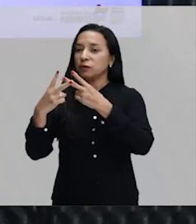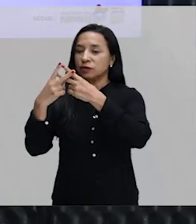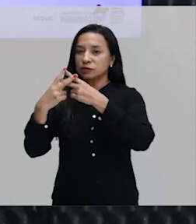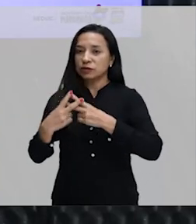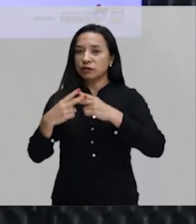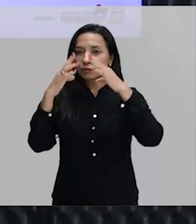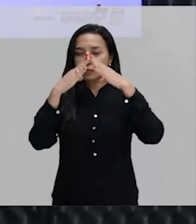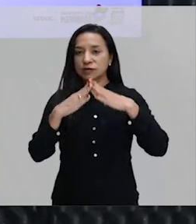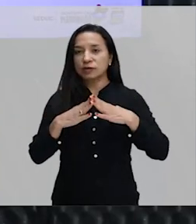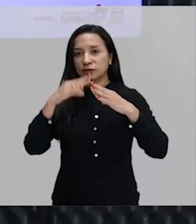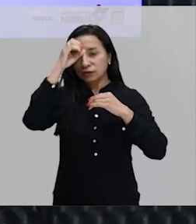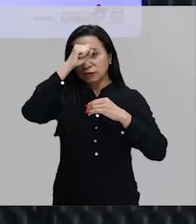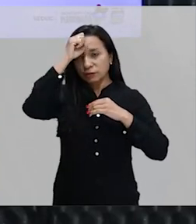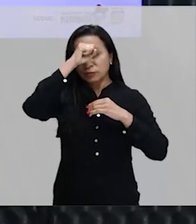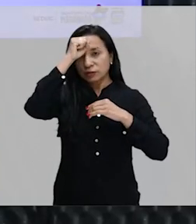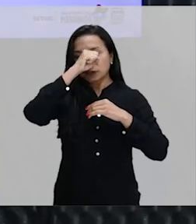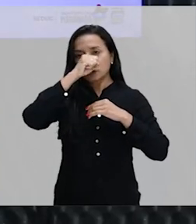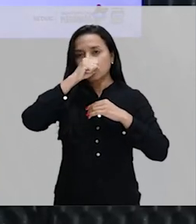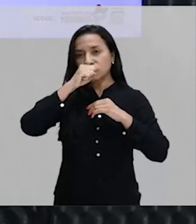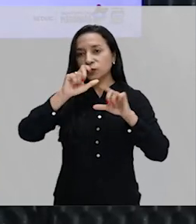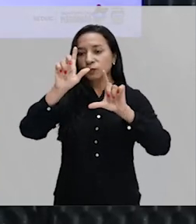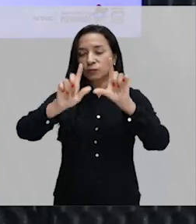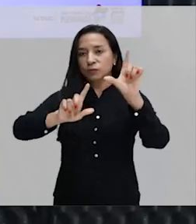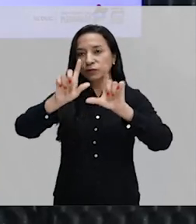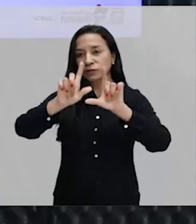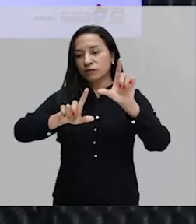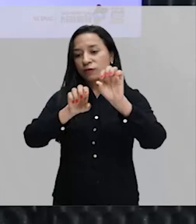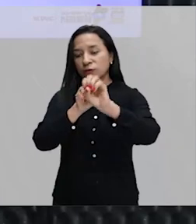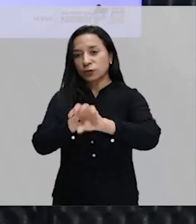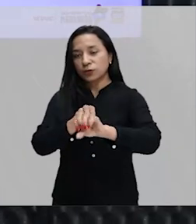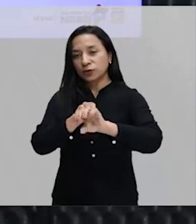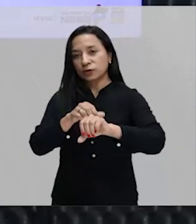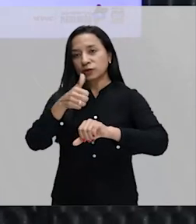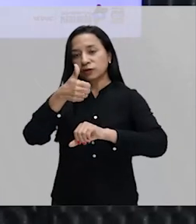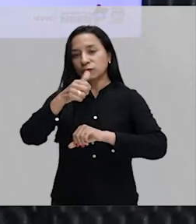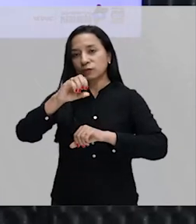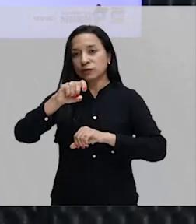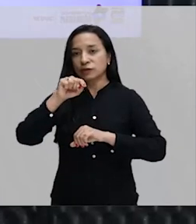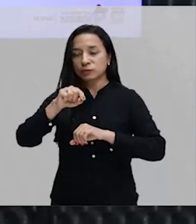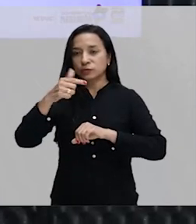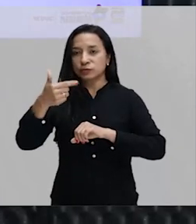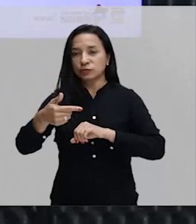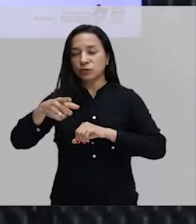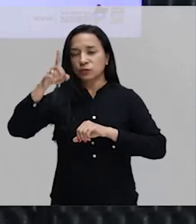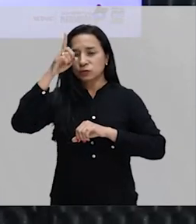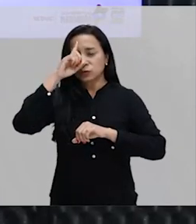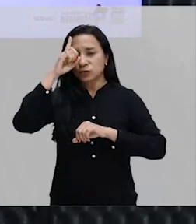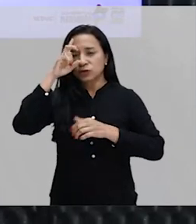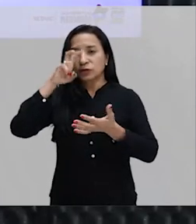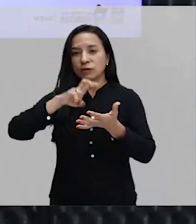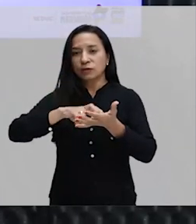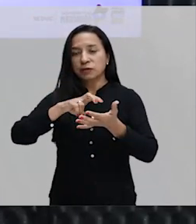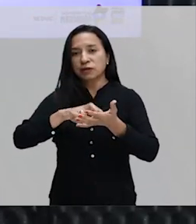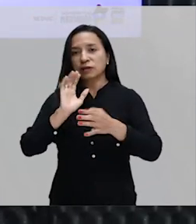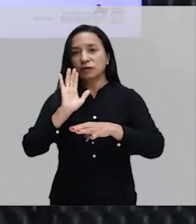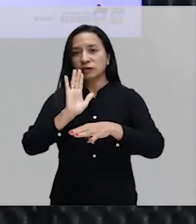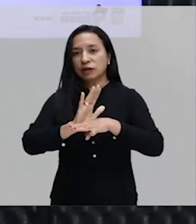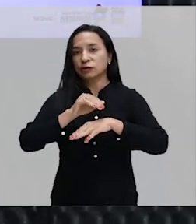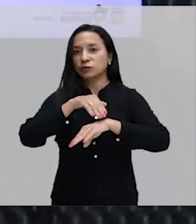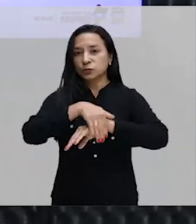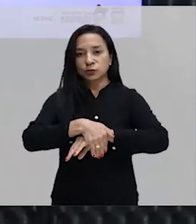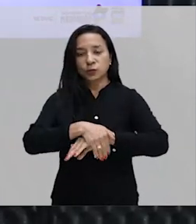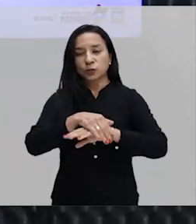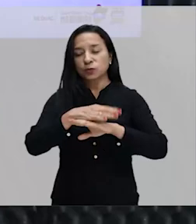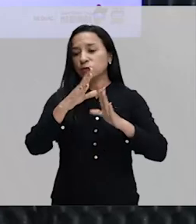Aprendendo no canal 10.2 na TV Educação, todo tempo, todo dia, manhã, tarde, noite, muito conteúdo para